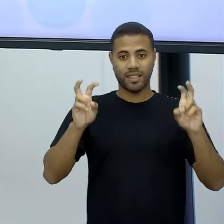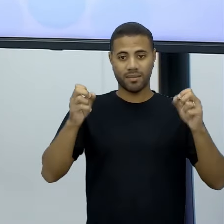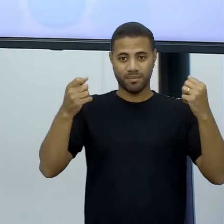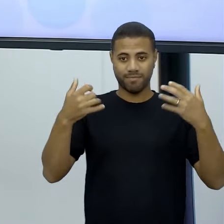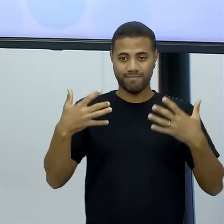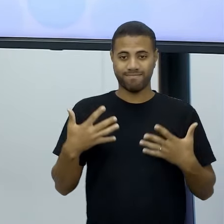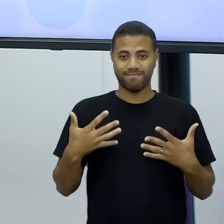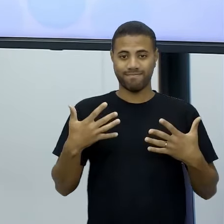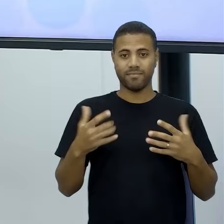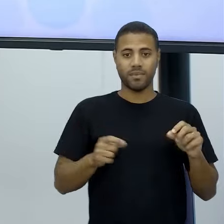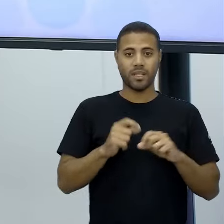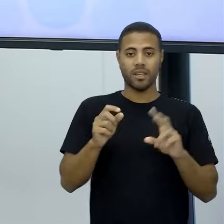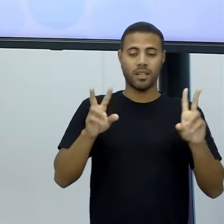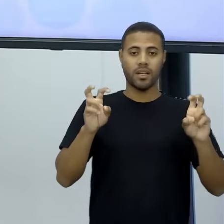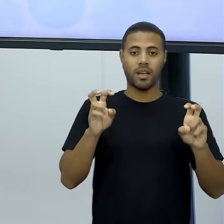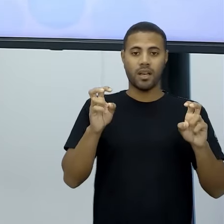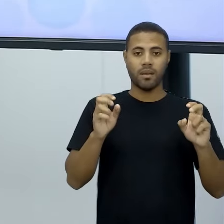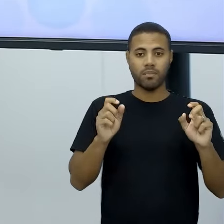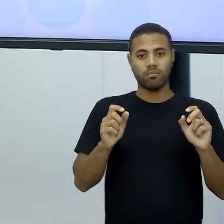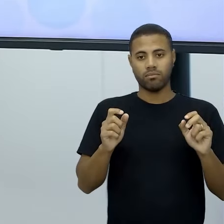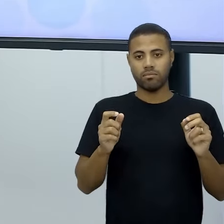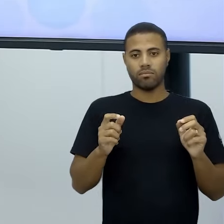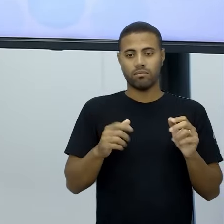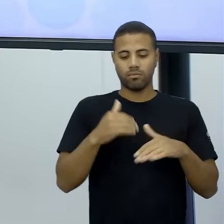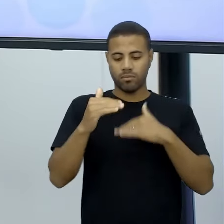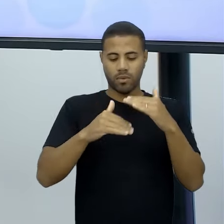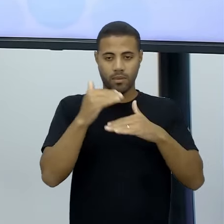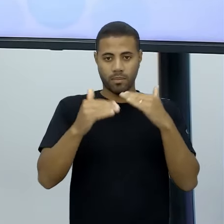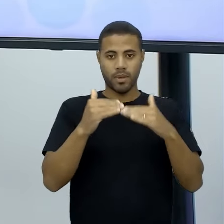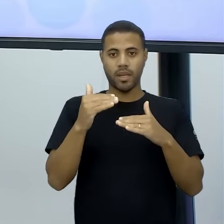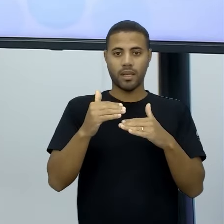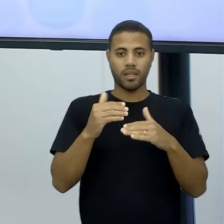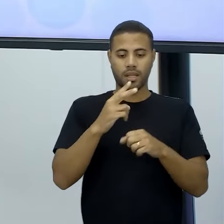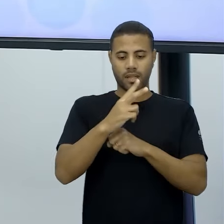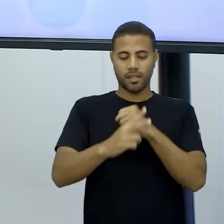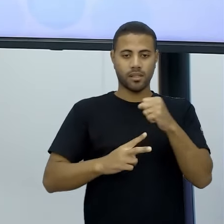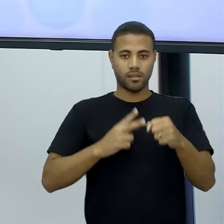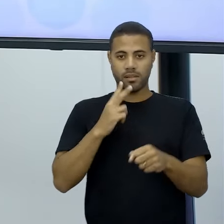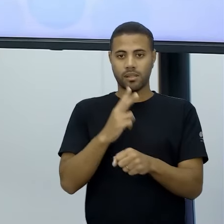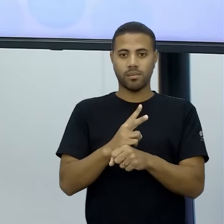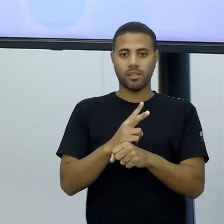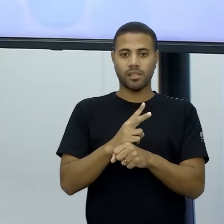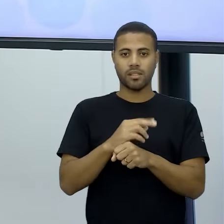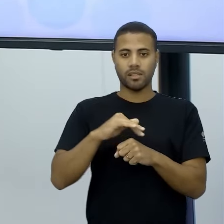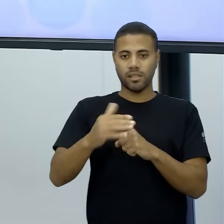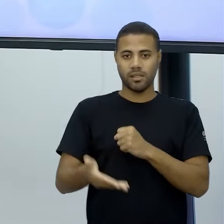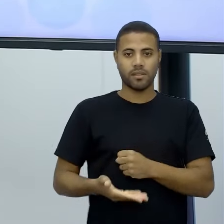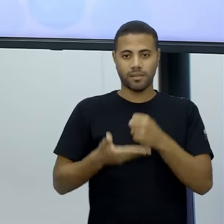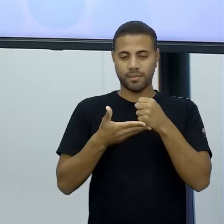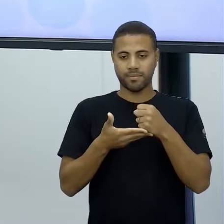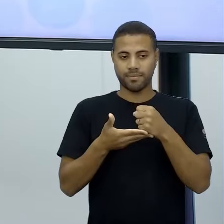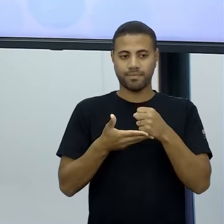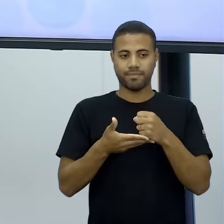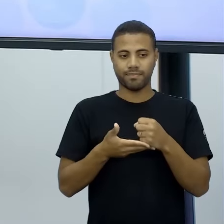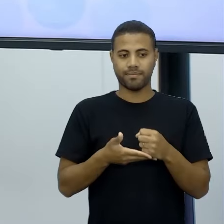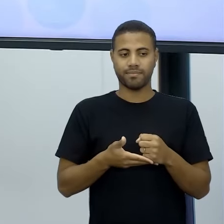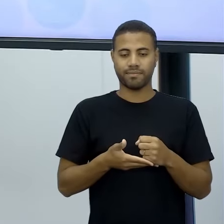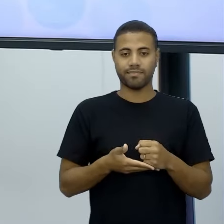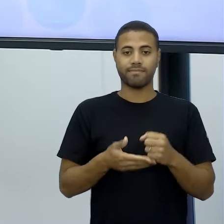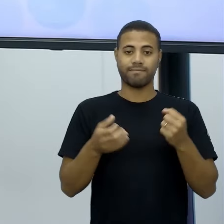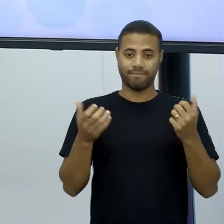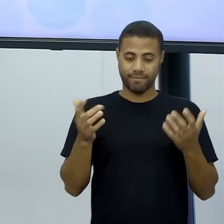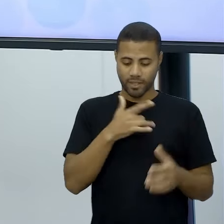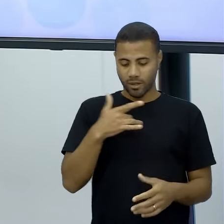toda essa questão que envolve o desenvolvimento sustentável, saúde pública, estatística e saúde pública, além do meio